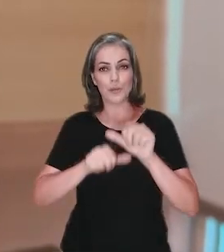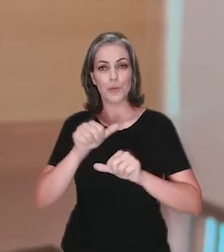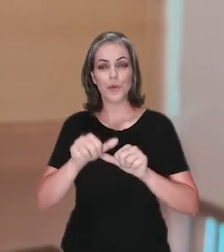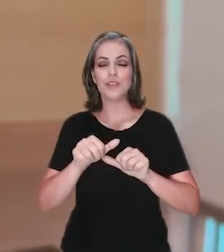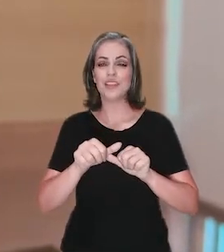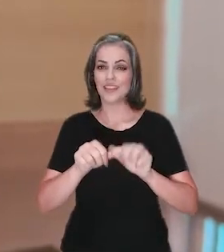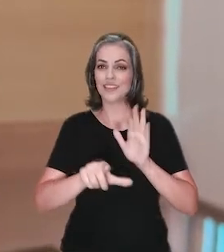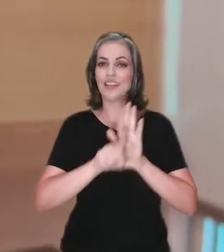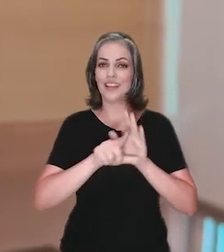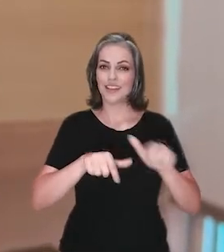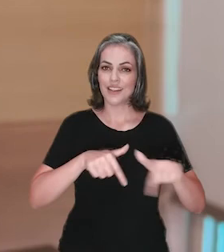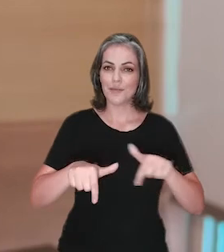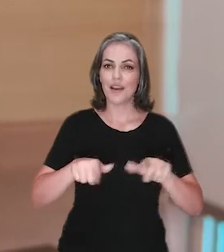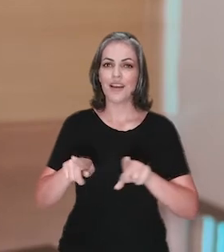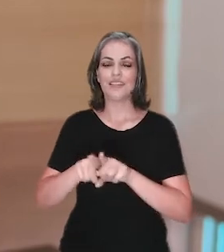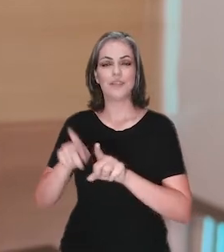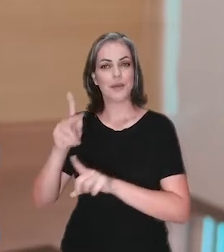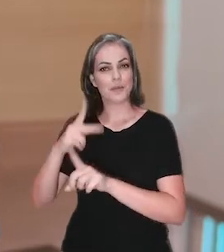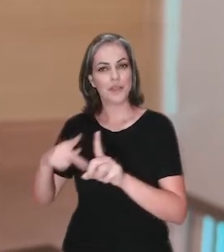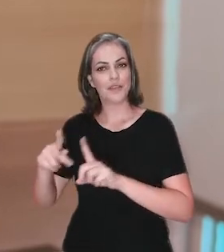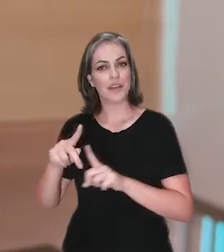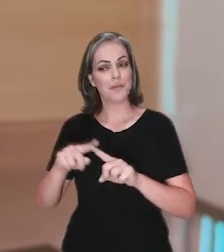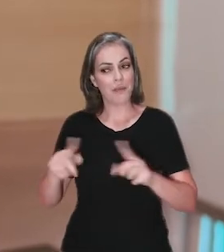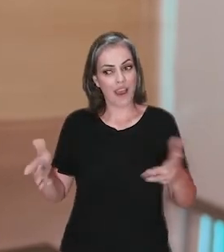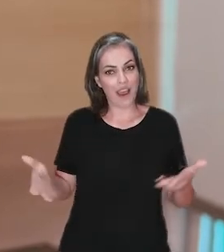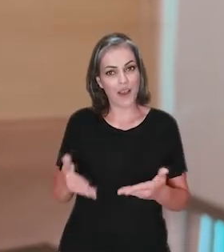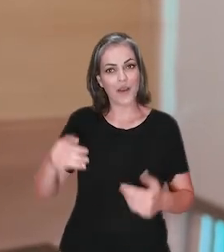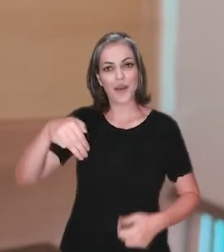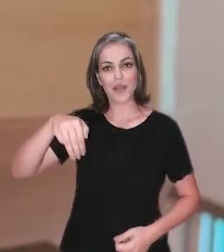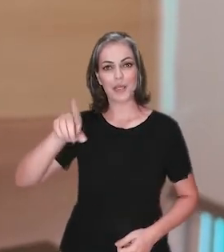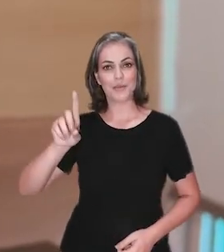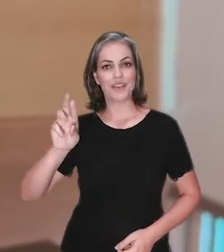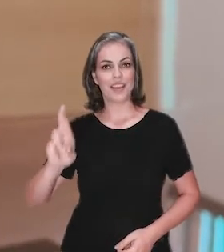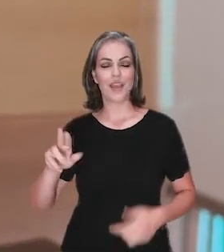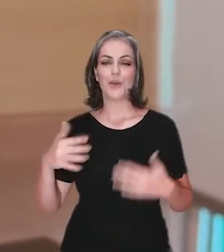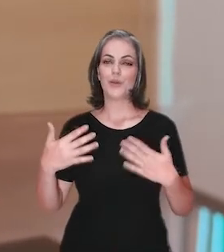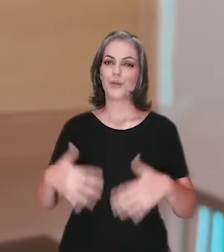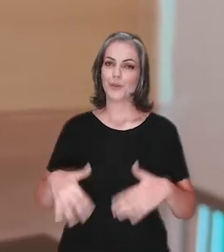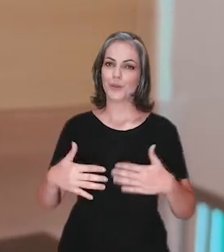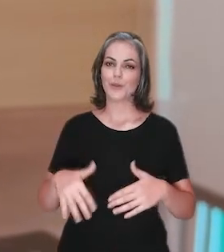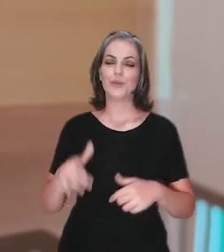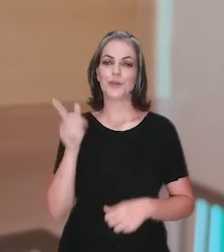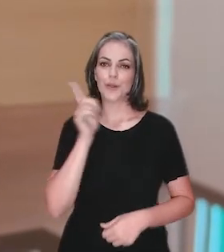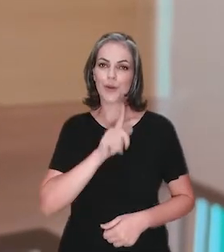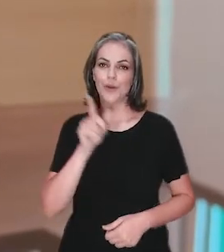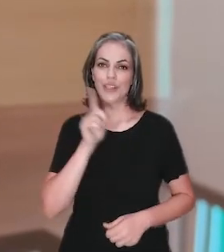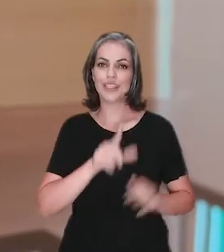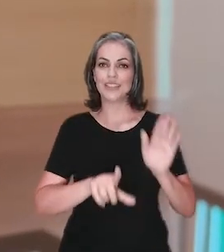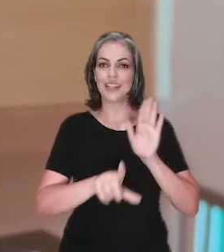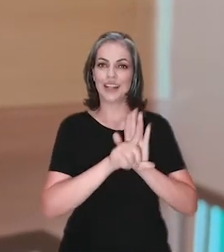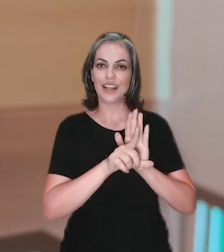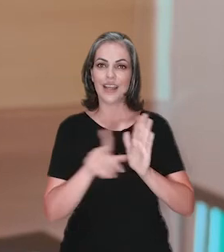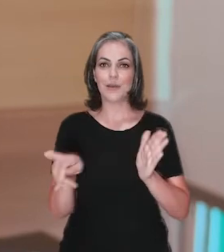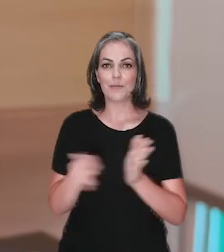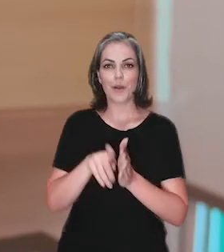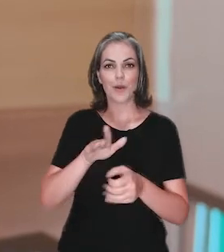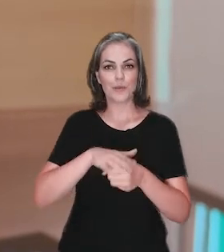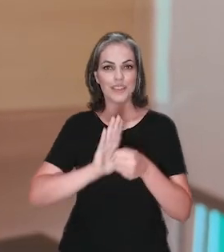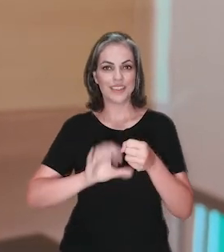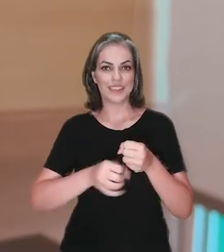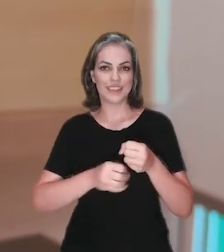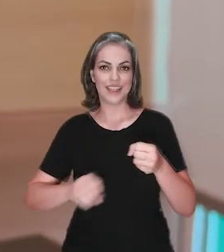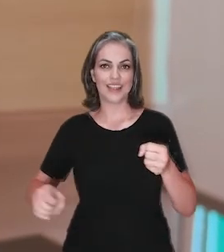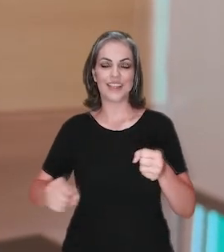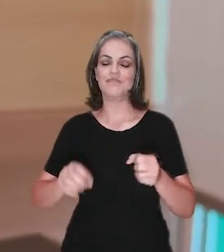trabalhista e a reforma da Previdência. E mais agora, no Ministério do Desenvolvimento Regional, com a aprovação e a implantação do Marco Agratório de